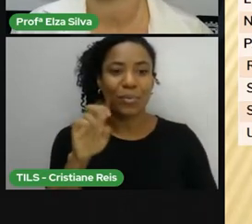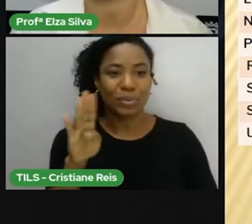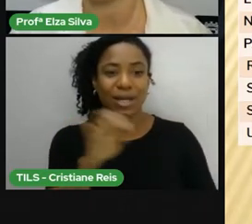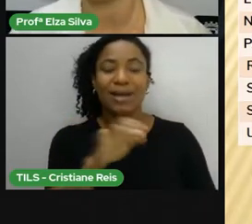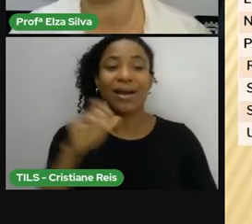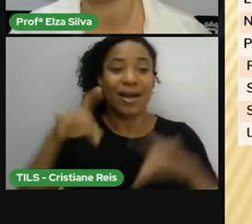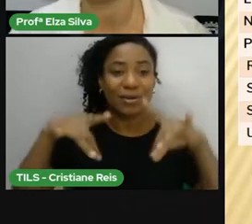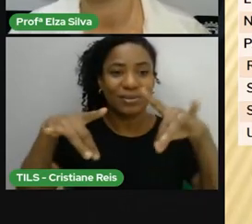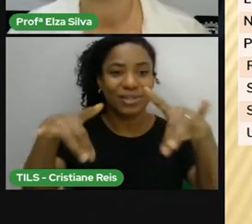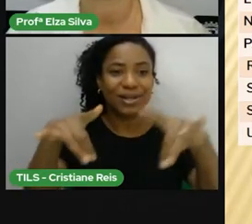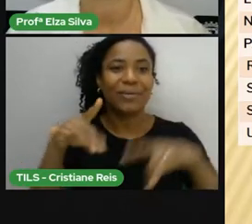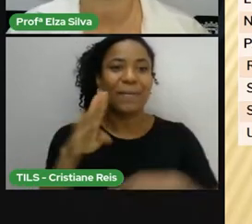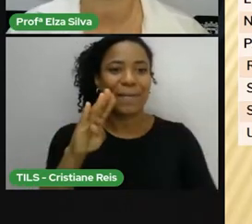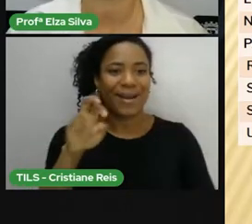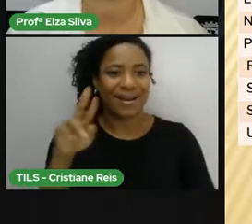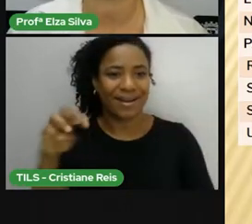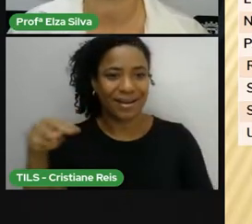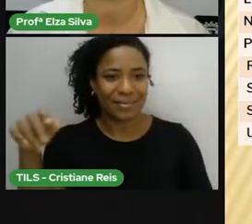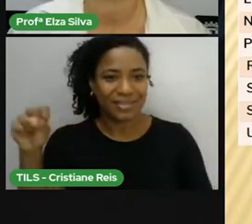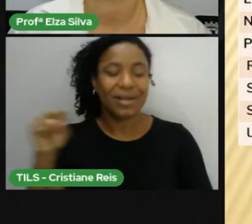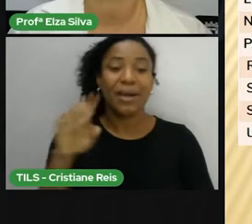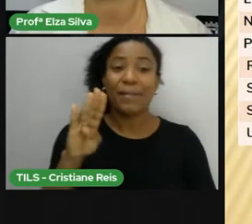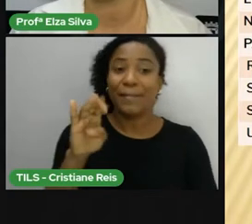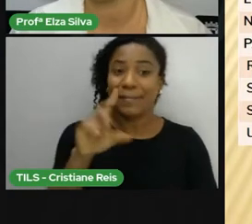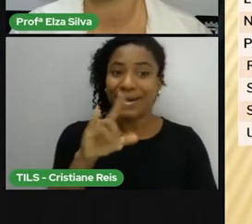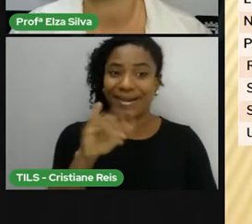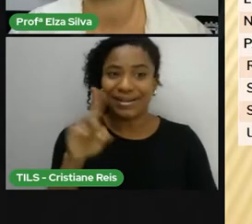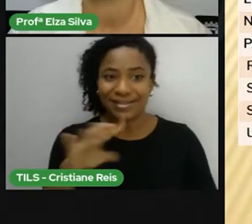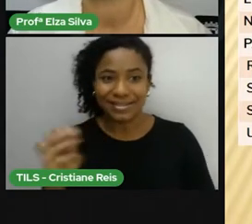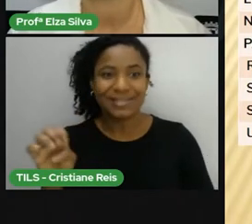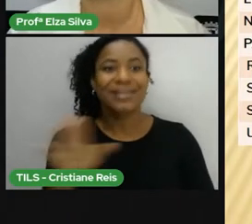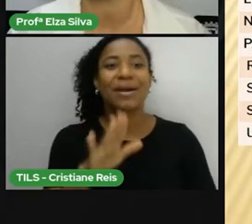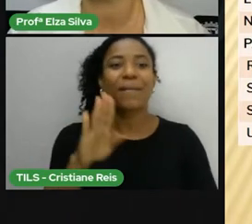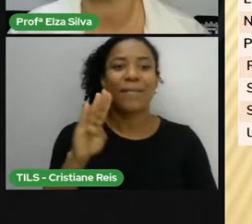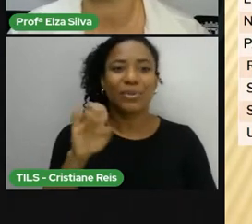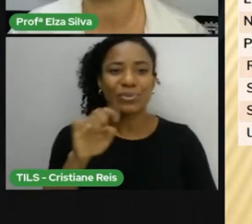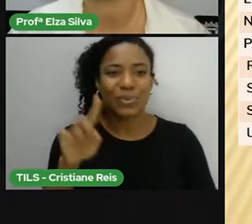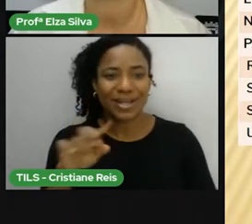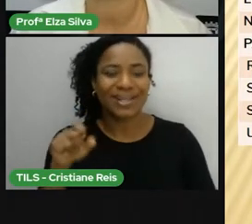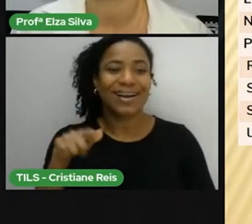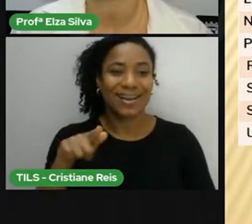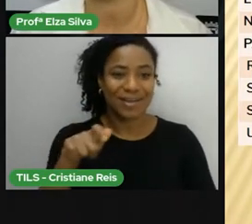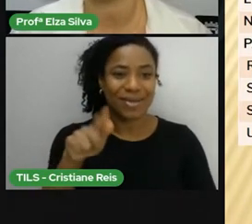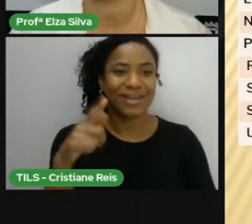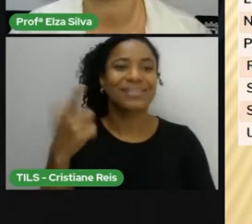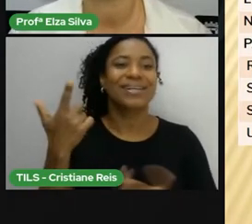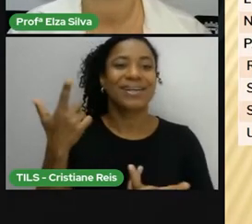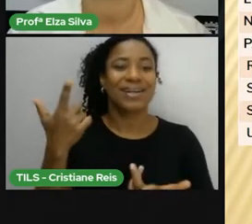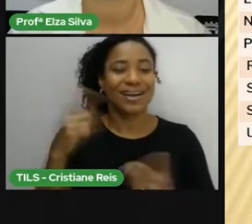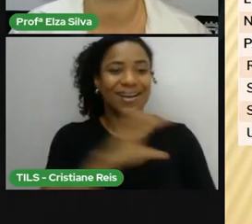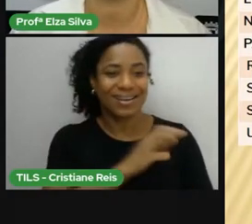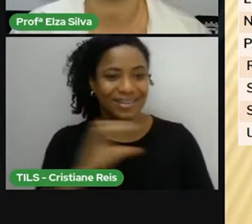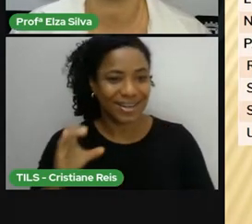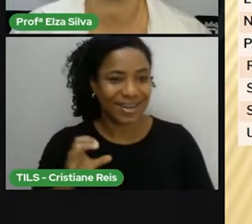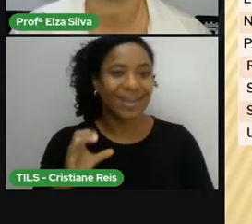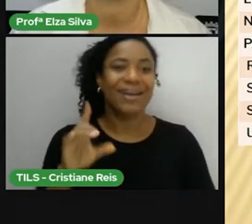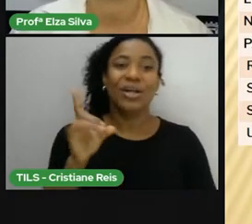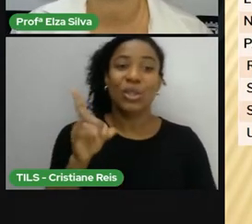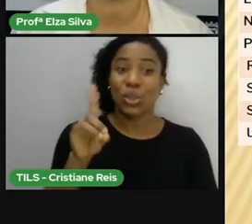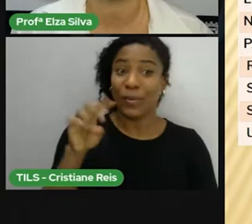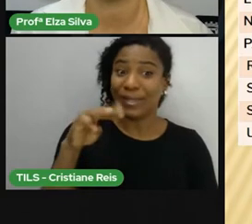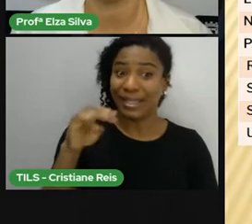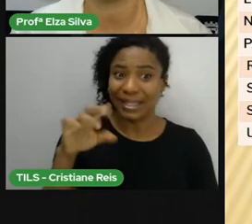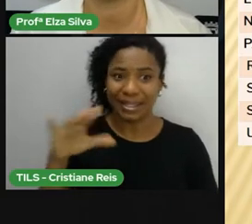Barbados Belize Botsuana Camarões Canadá Dominica